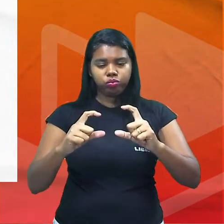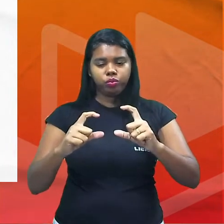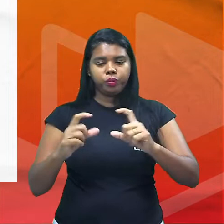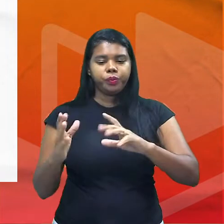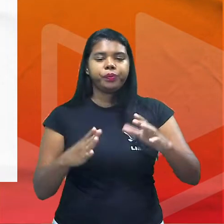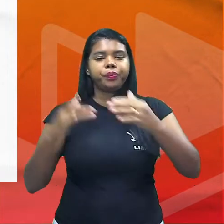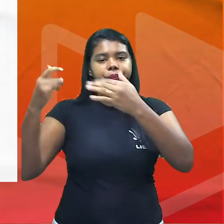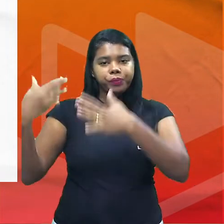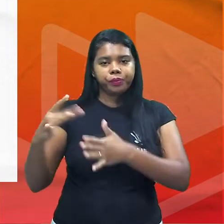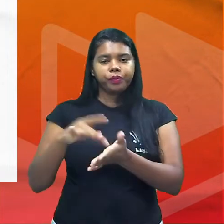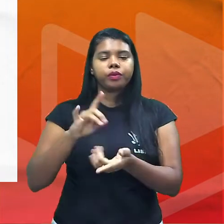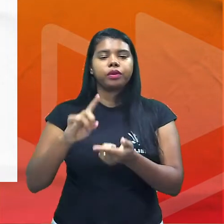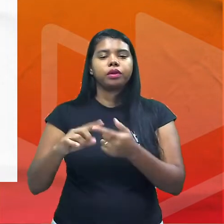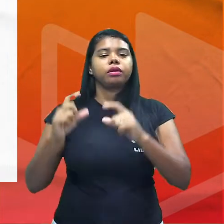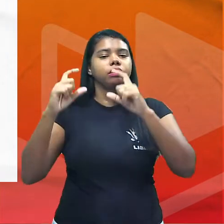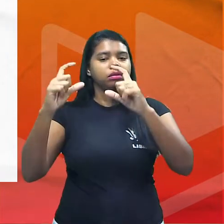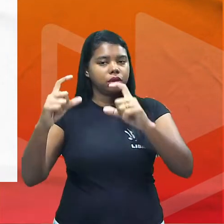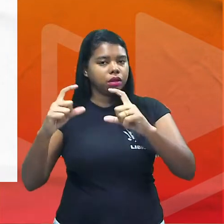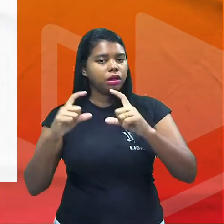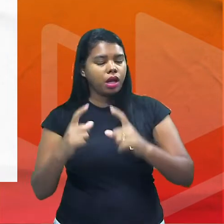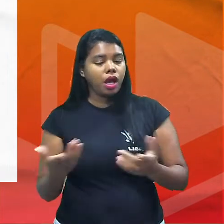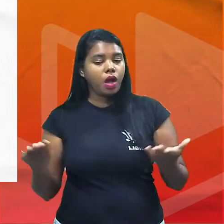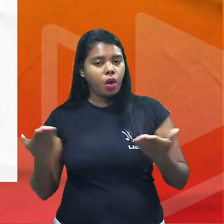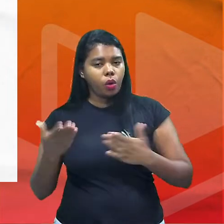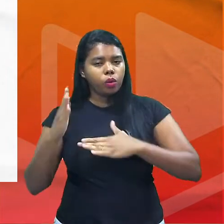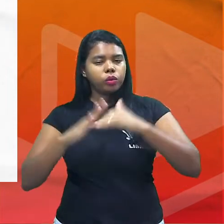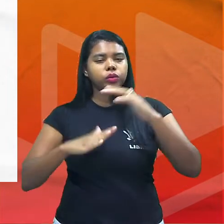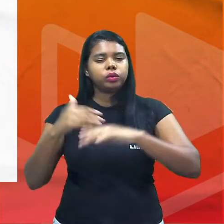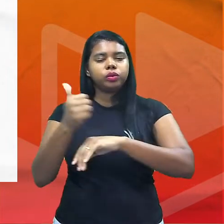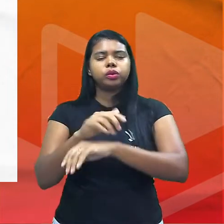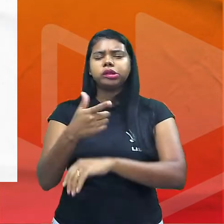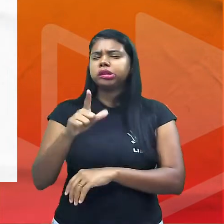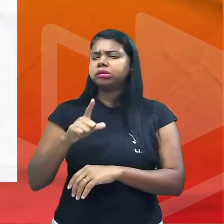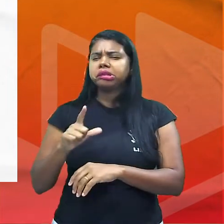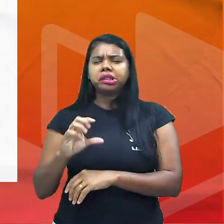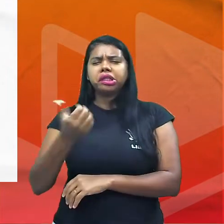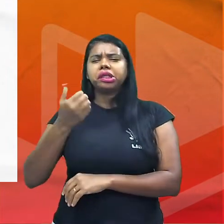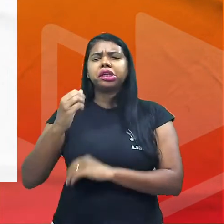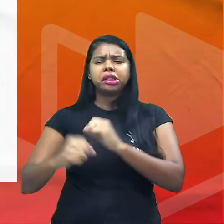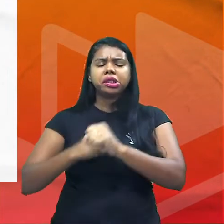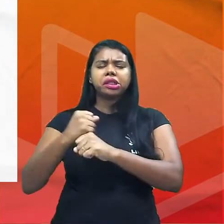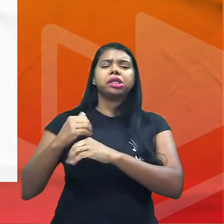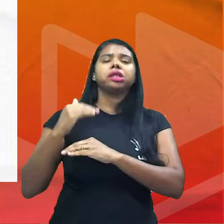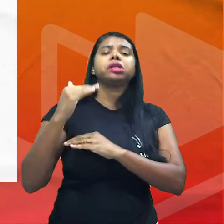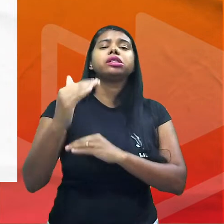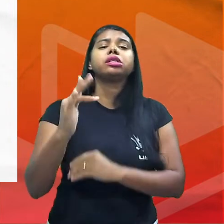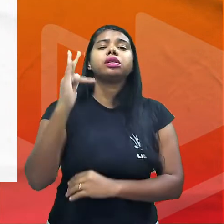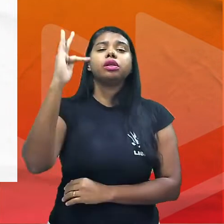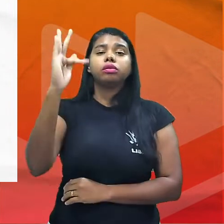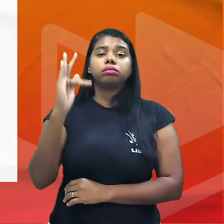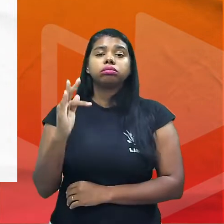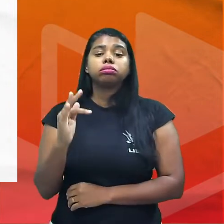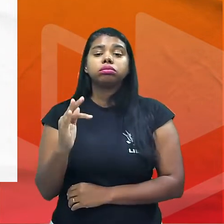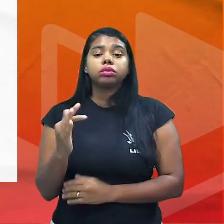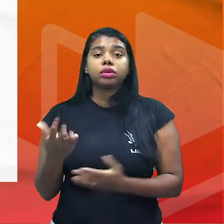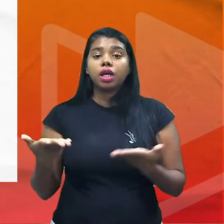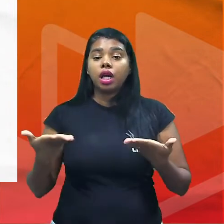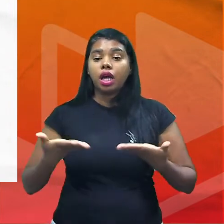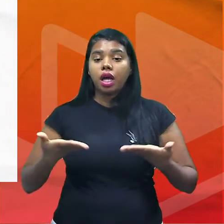fundamentais nos dias de hoje não existirão daqui a dez anos e as que